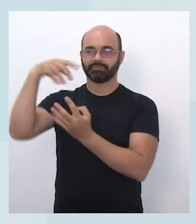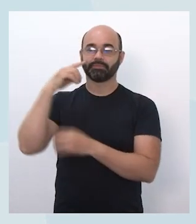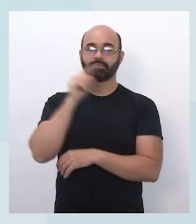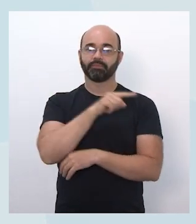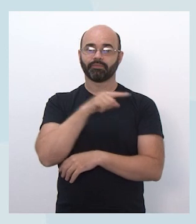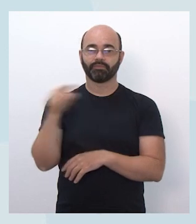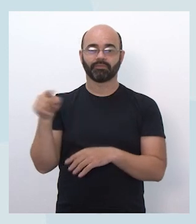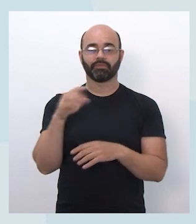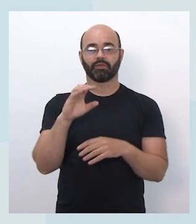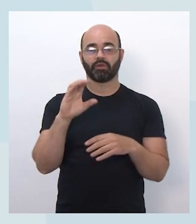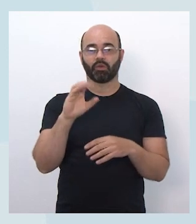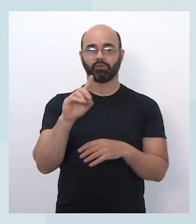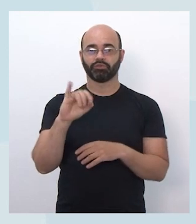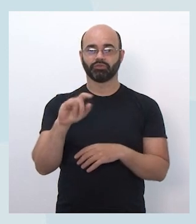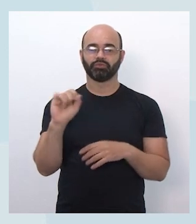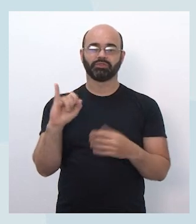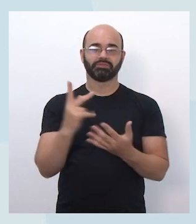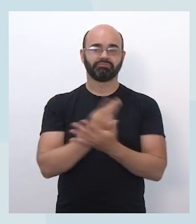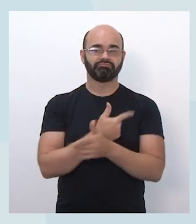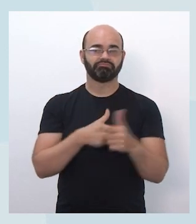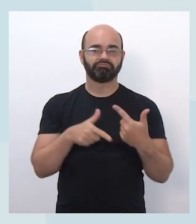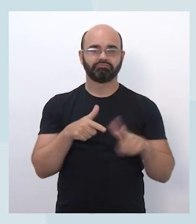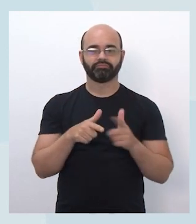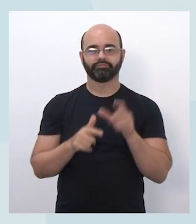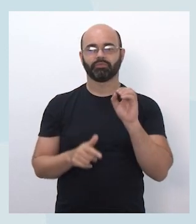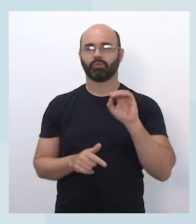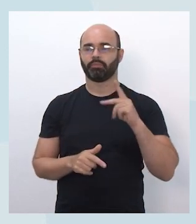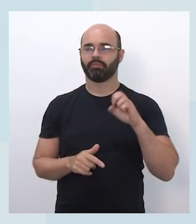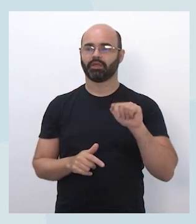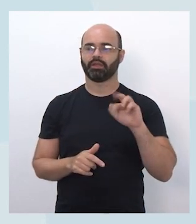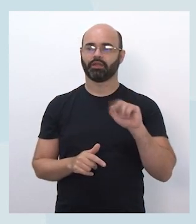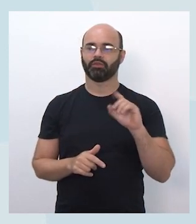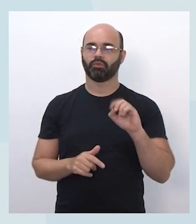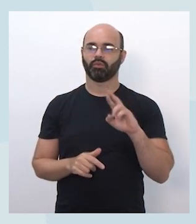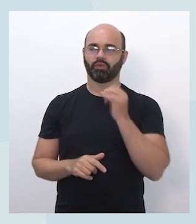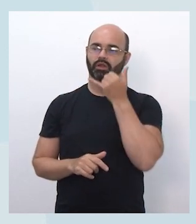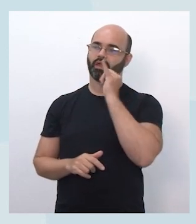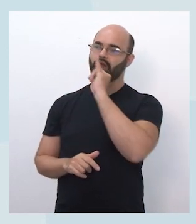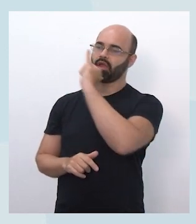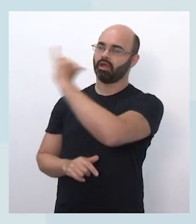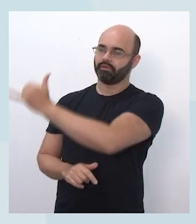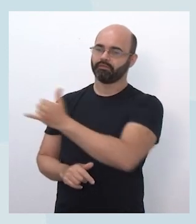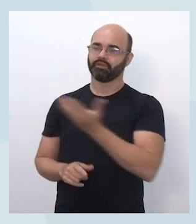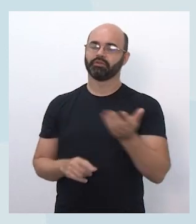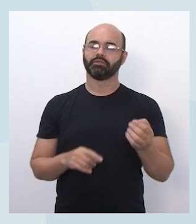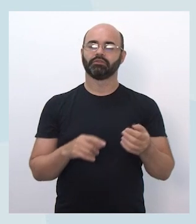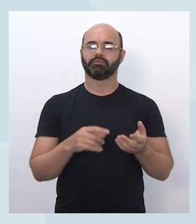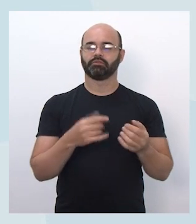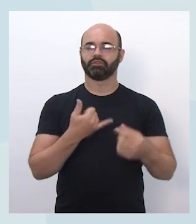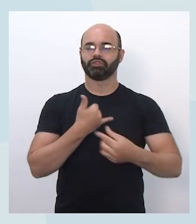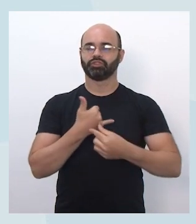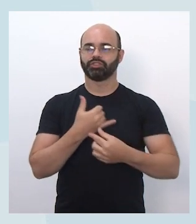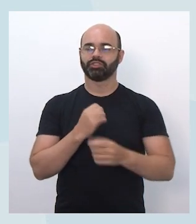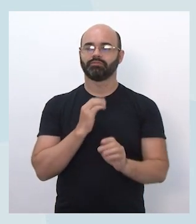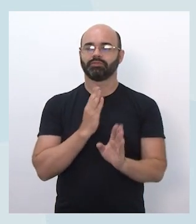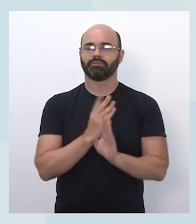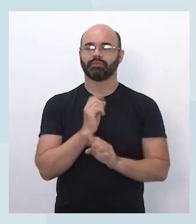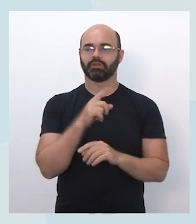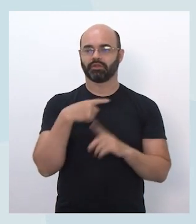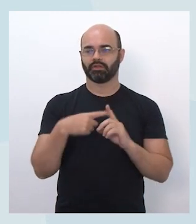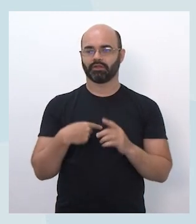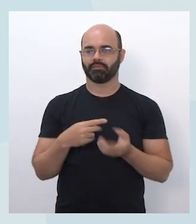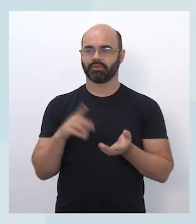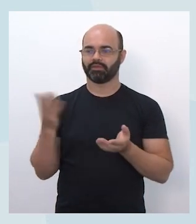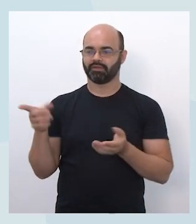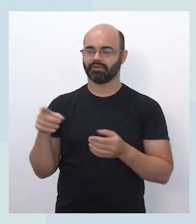que a gente vai relatar algum problema para operadora, que a gente sabe com quem está cada chip que a gente identifica qual que a gente enviou para a